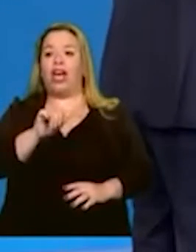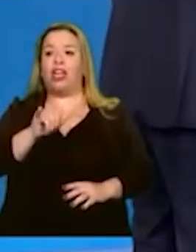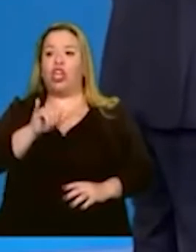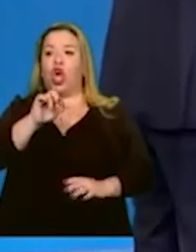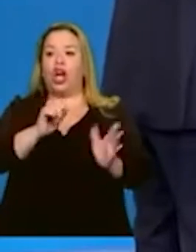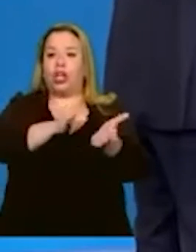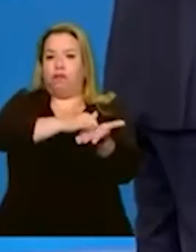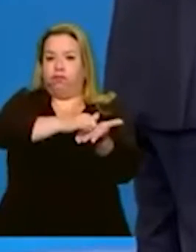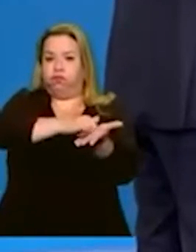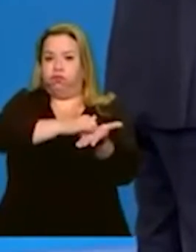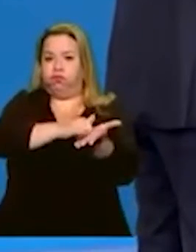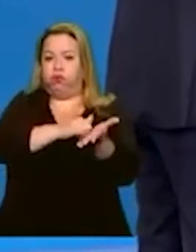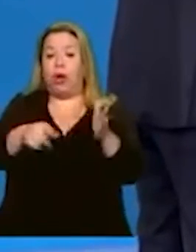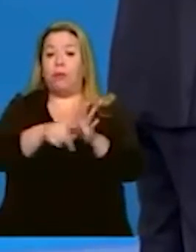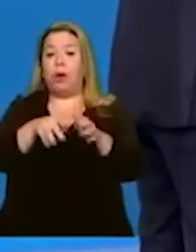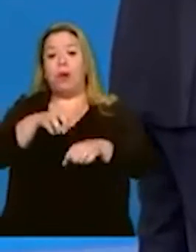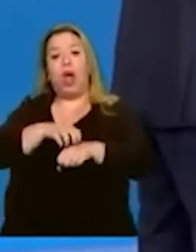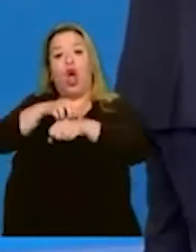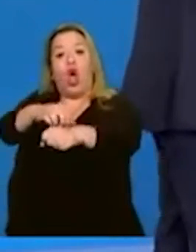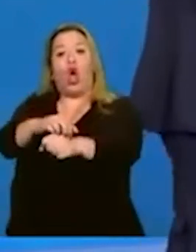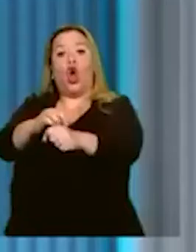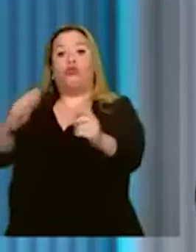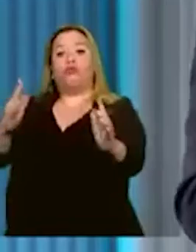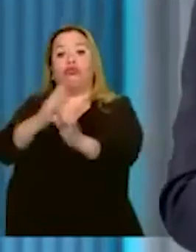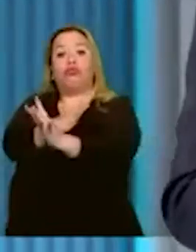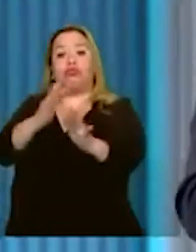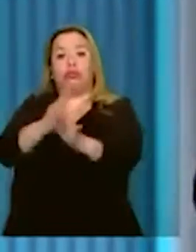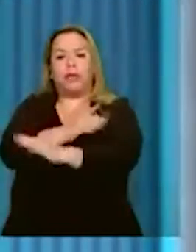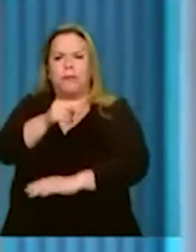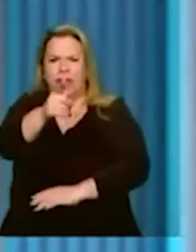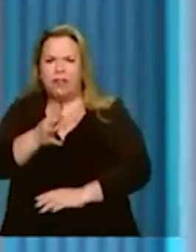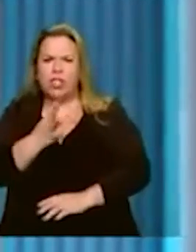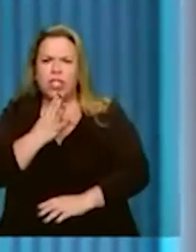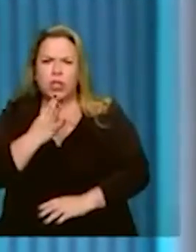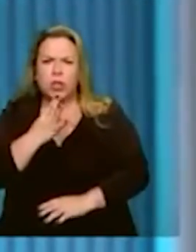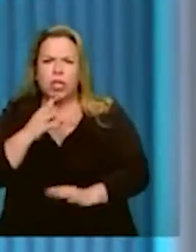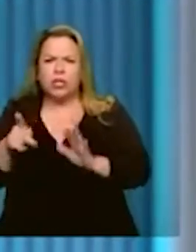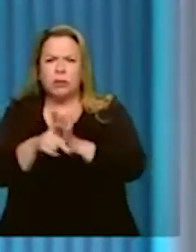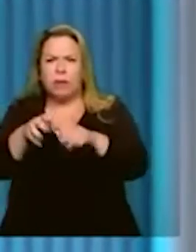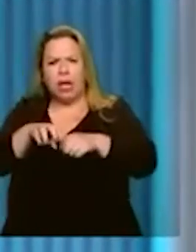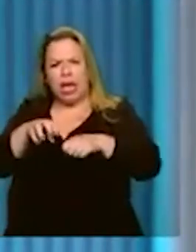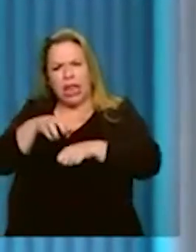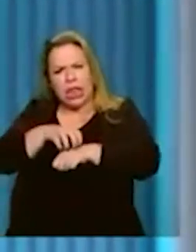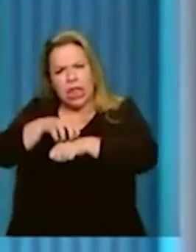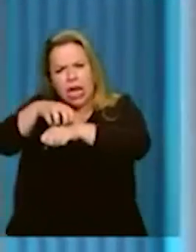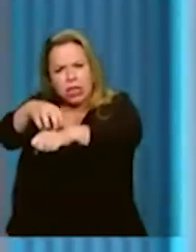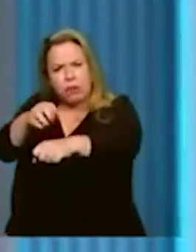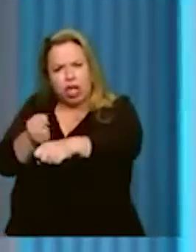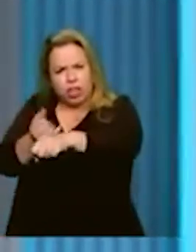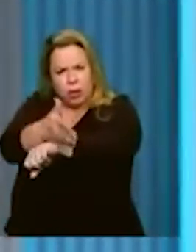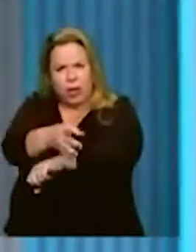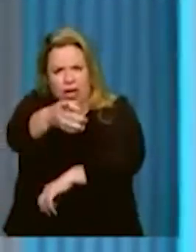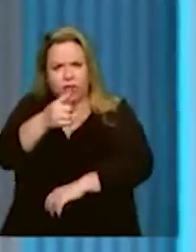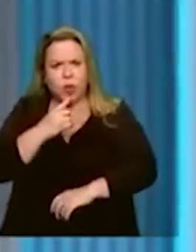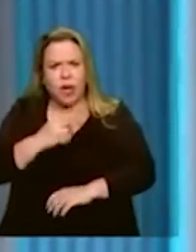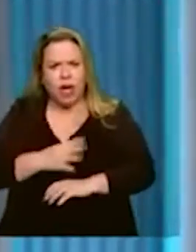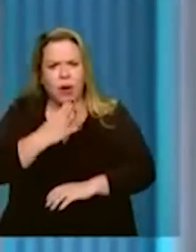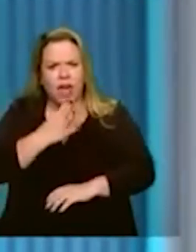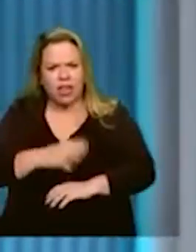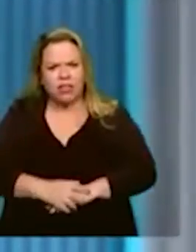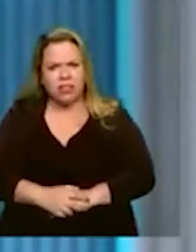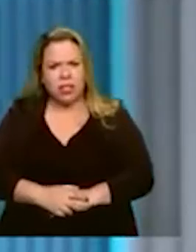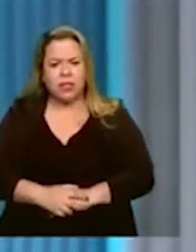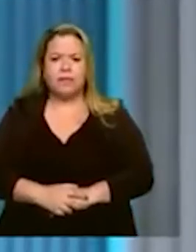Mobilidade urbana. Você conhece o transporte da madrugada, que foi feito por mim? Você